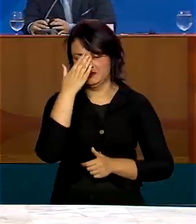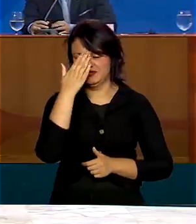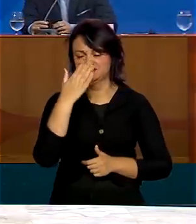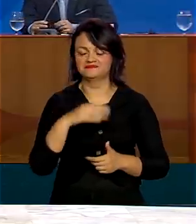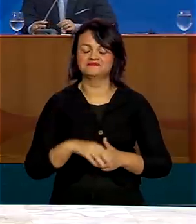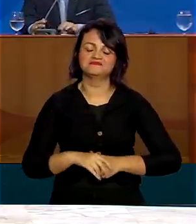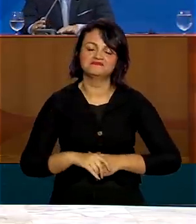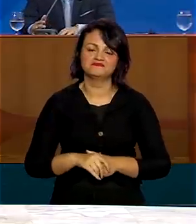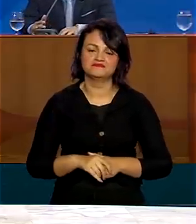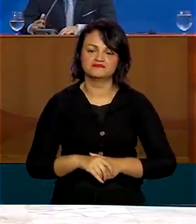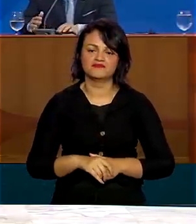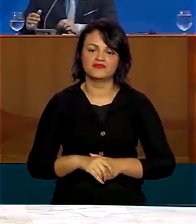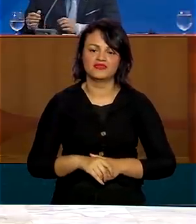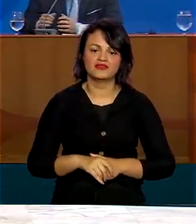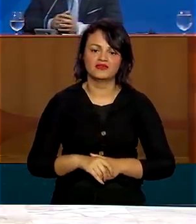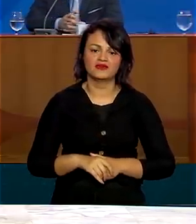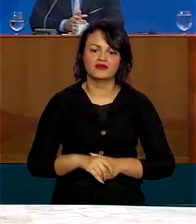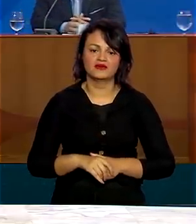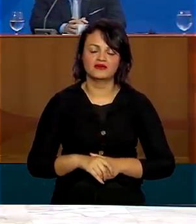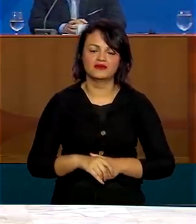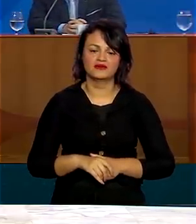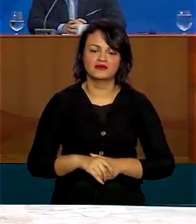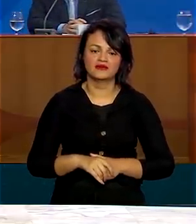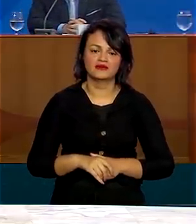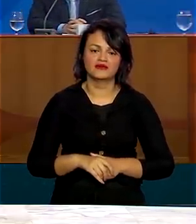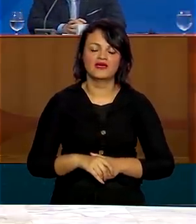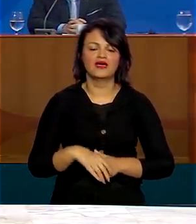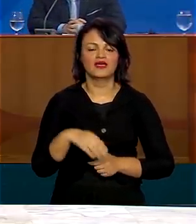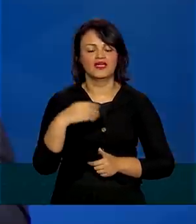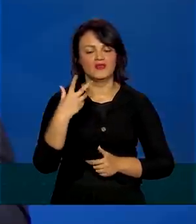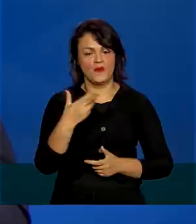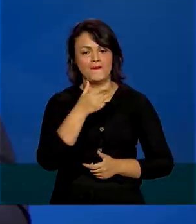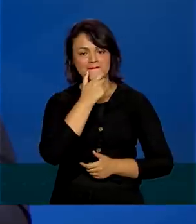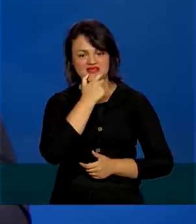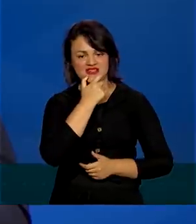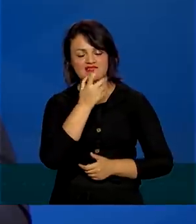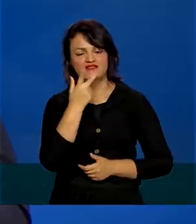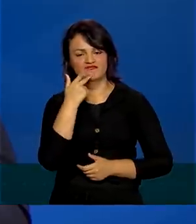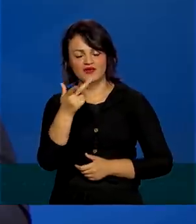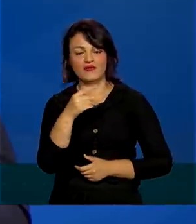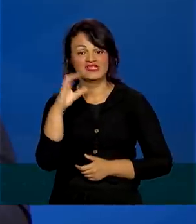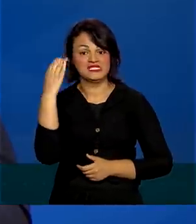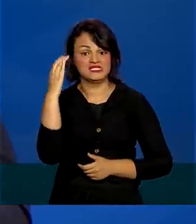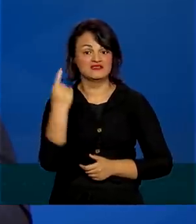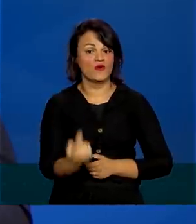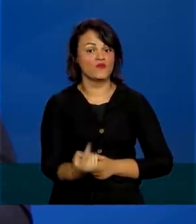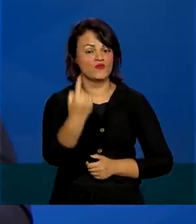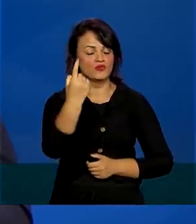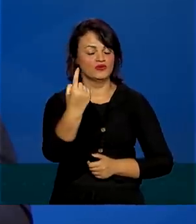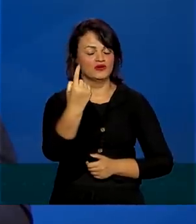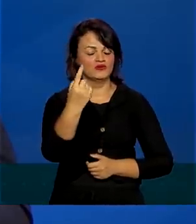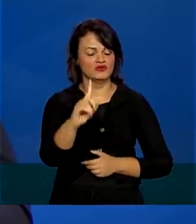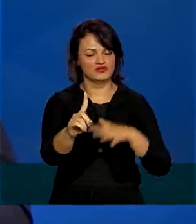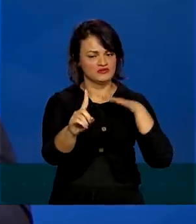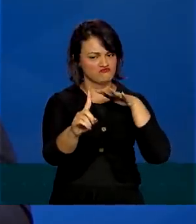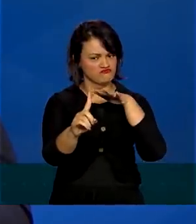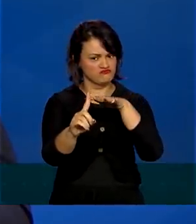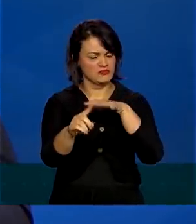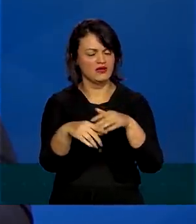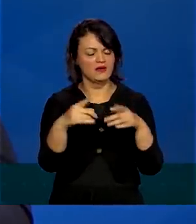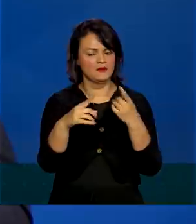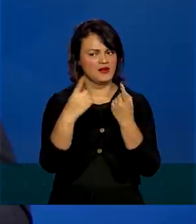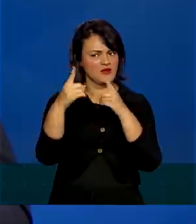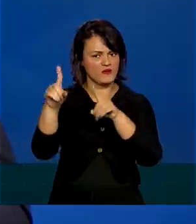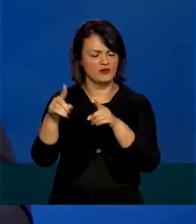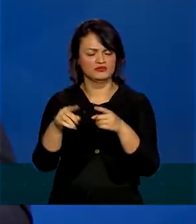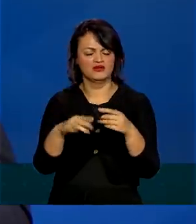ministro. Rapidamente aqui. Como o ministro Mandetta falou, a ciência é a única arma que nós temos para combater a causa de todo esse